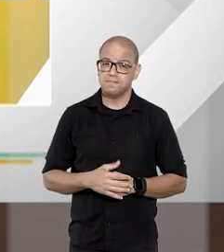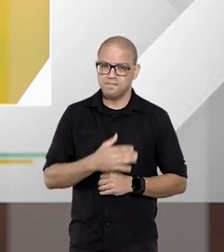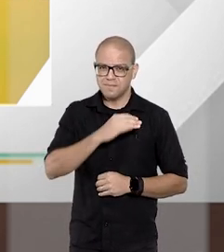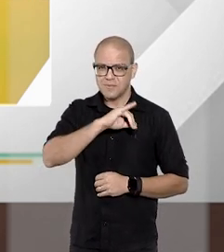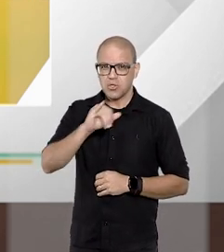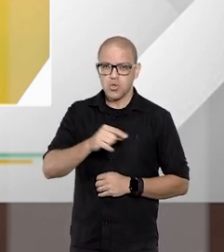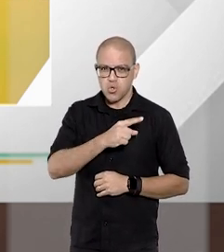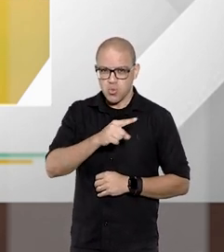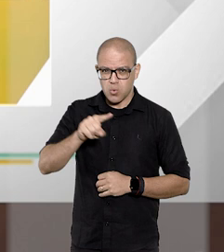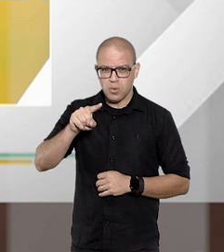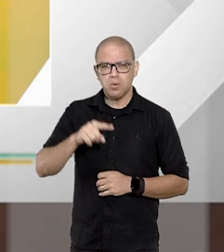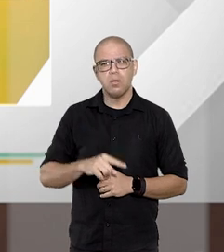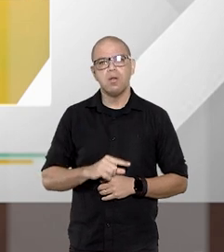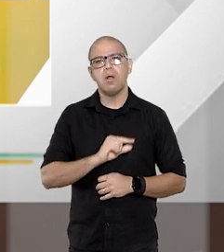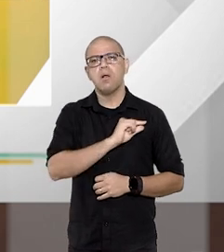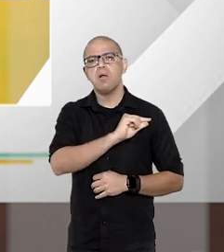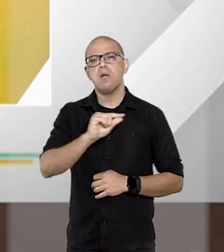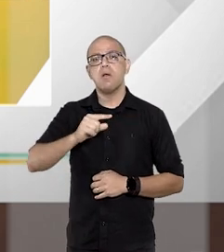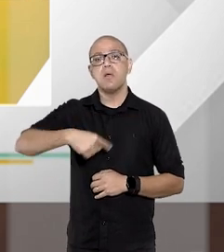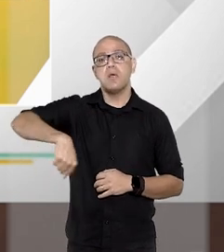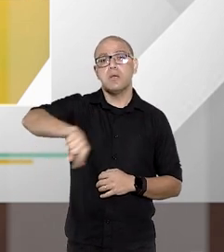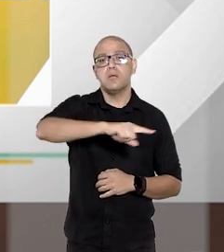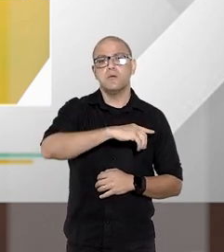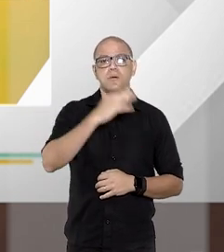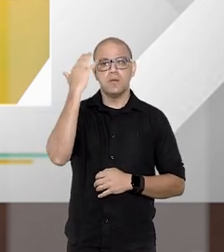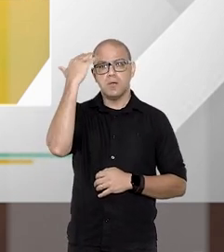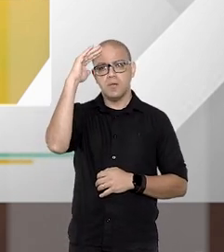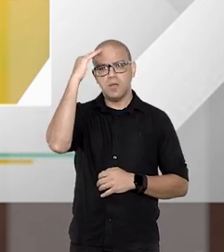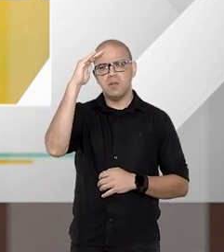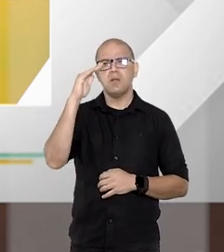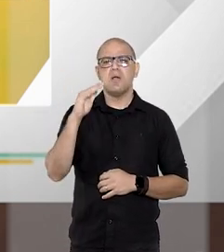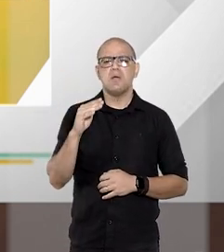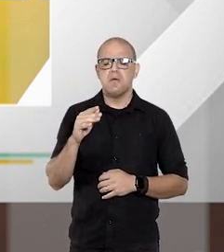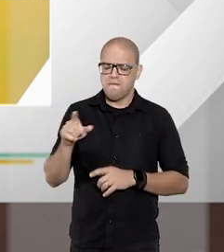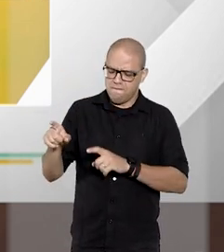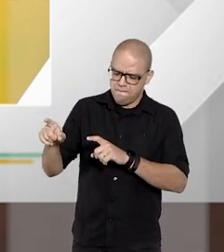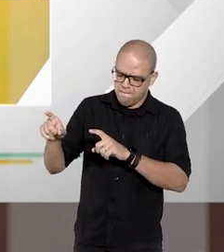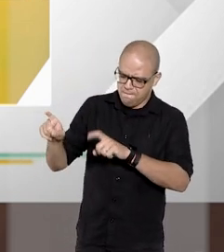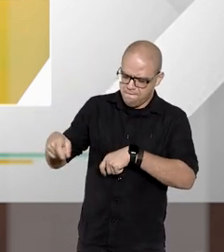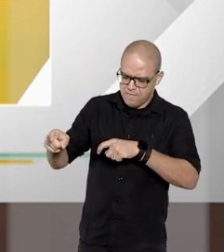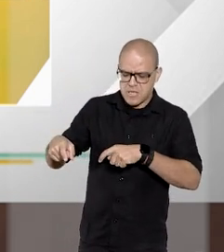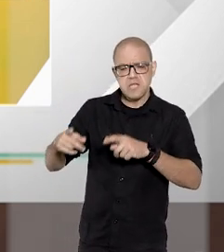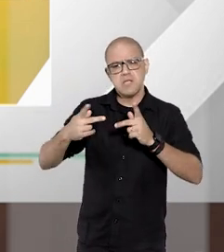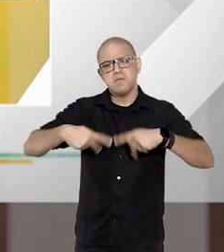Doutor João Luiz Ferraz, o que podemos entender como Fazenda Pública?